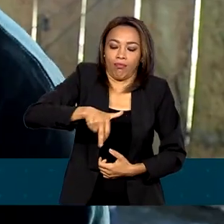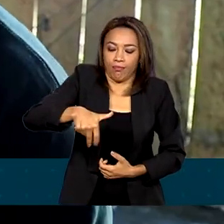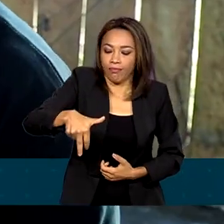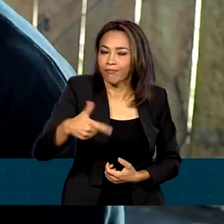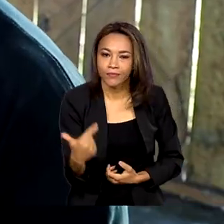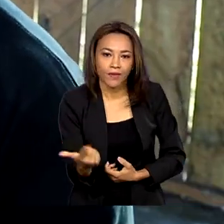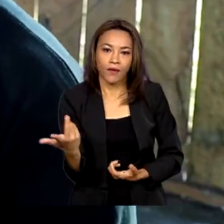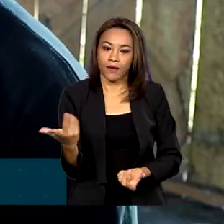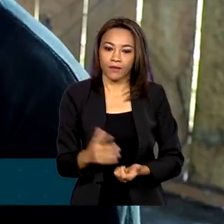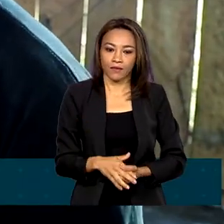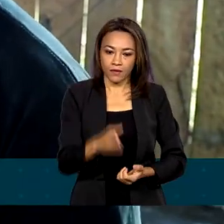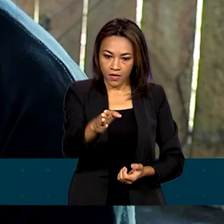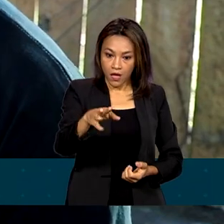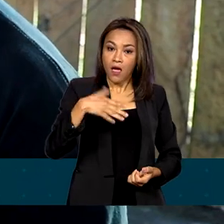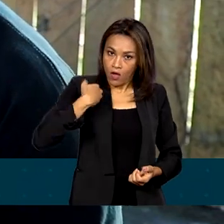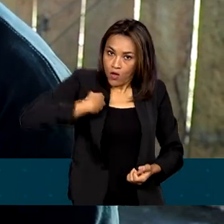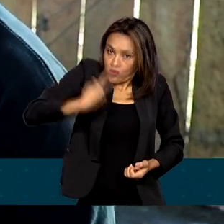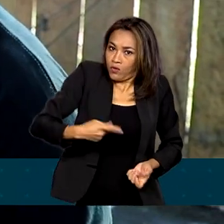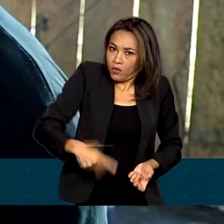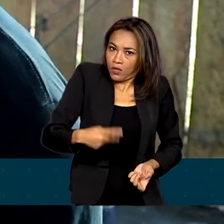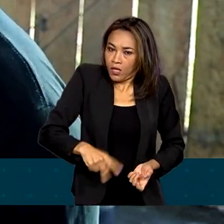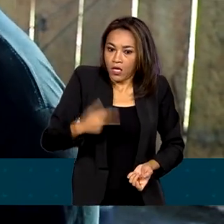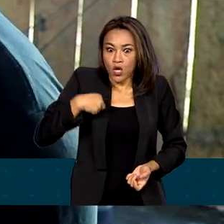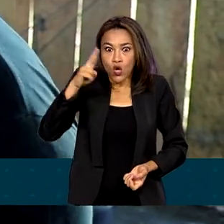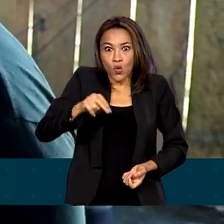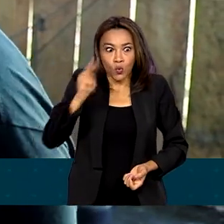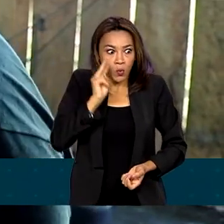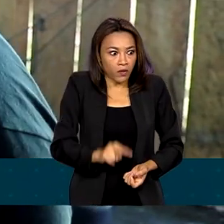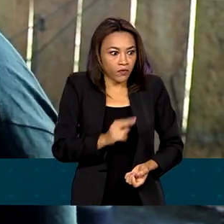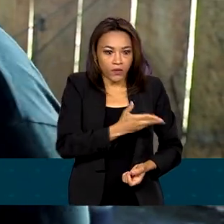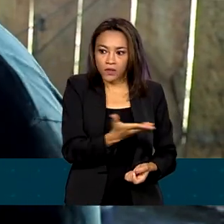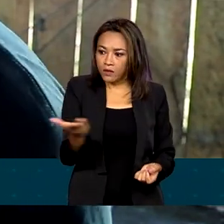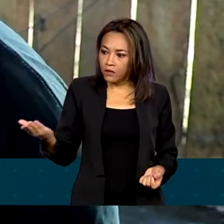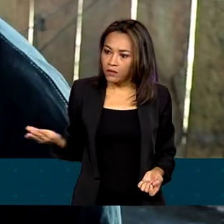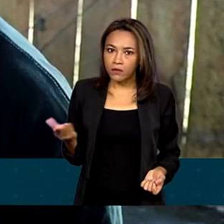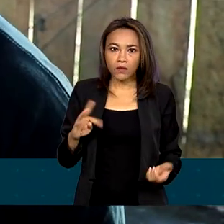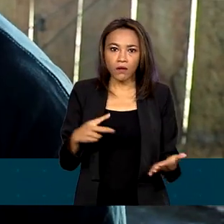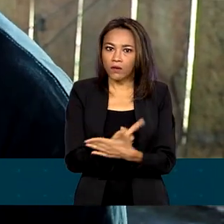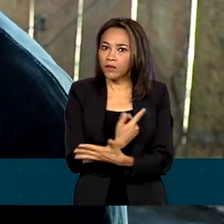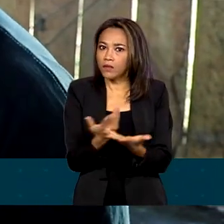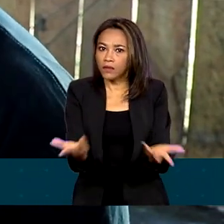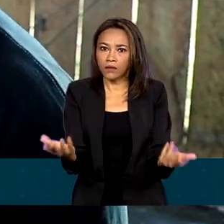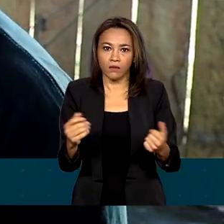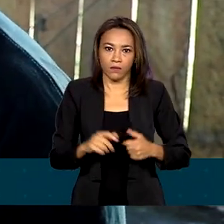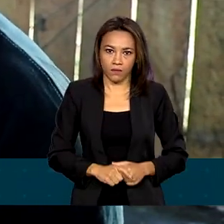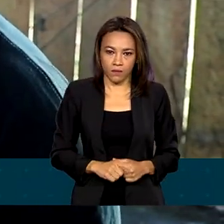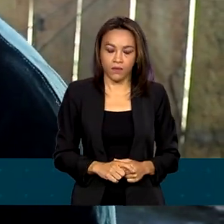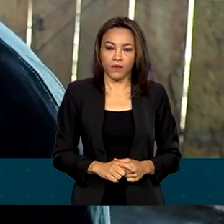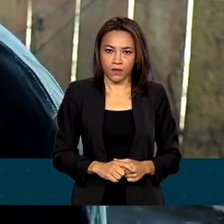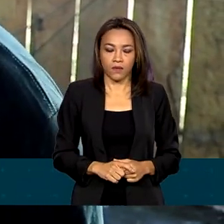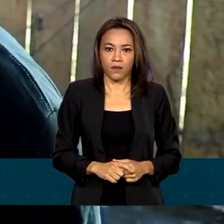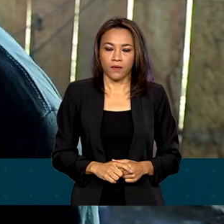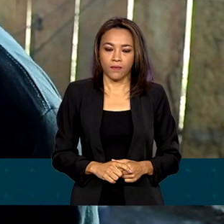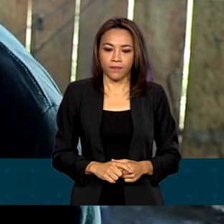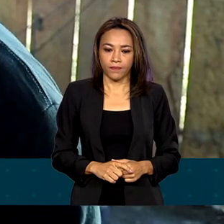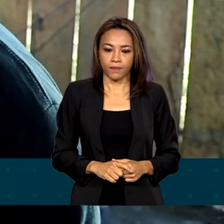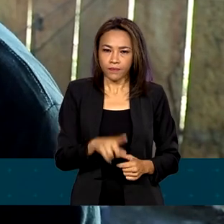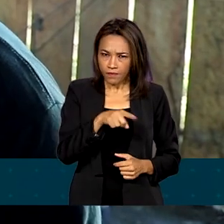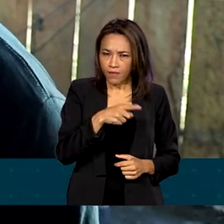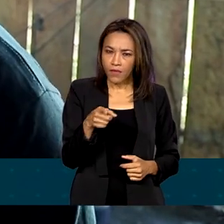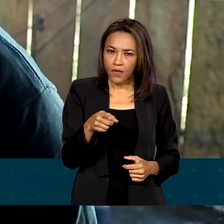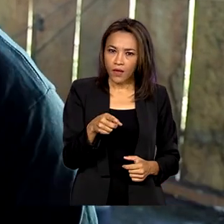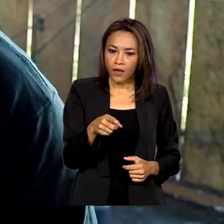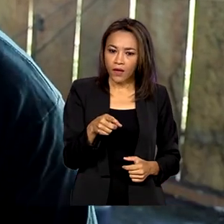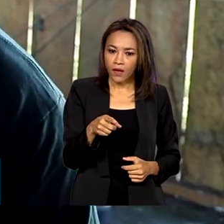daqui, entendeu? Eu sou daqui, nunca vi dessa situação que estamos enfrentando. Mas tinha um pouco de garimpo também.